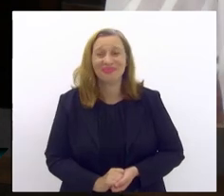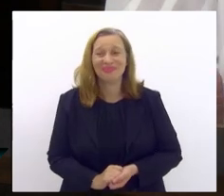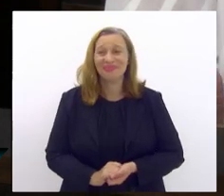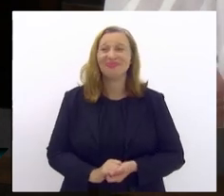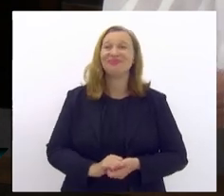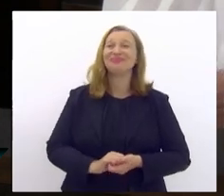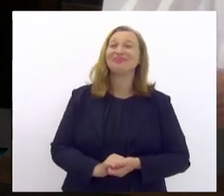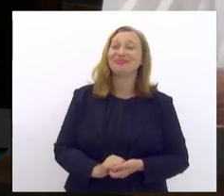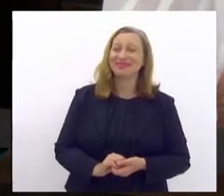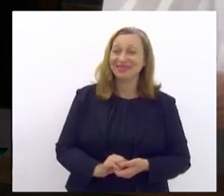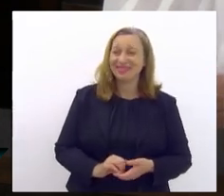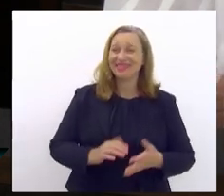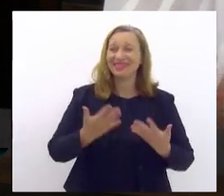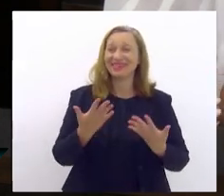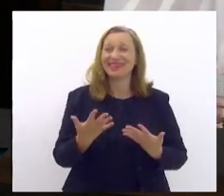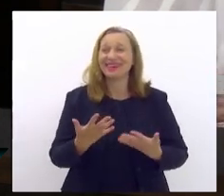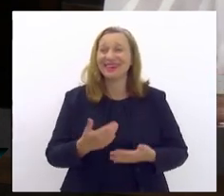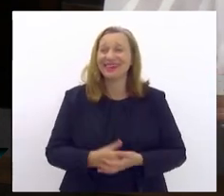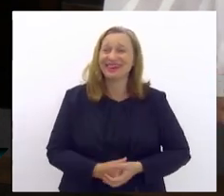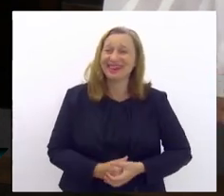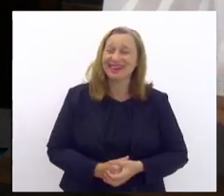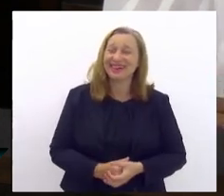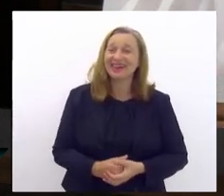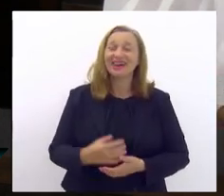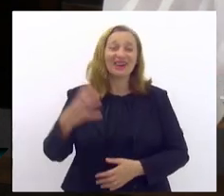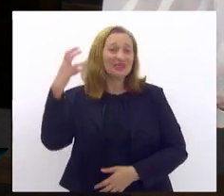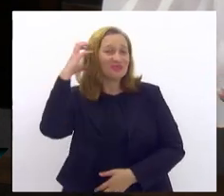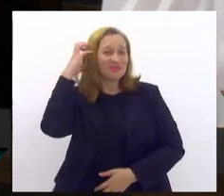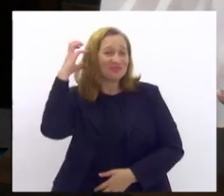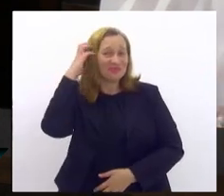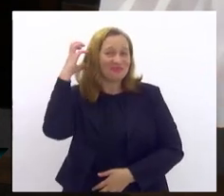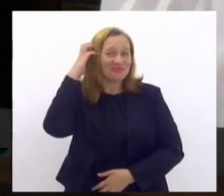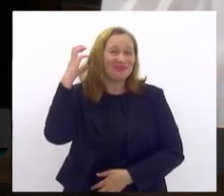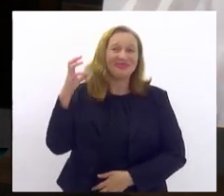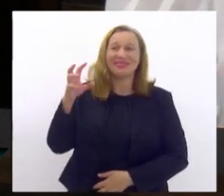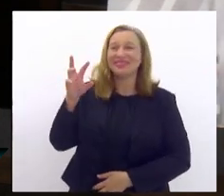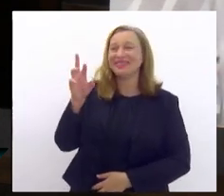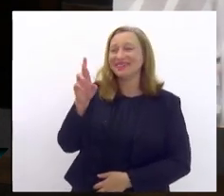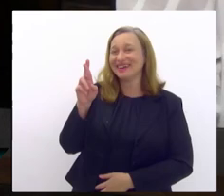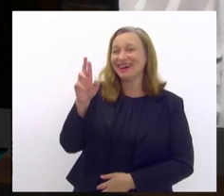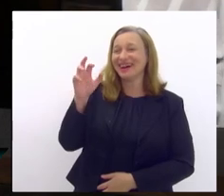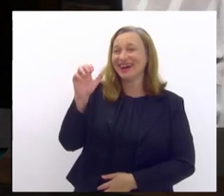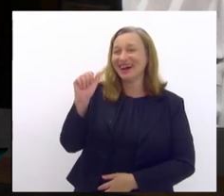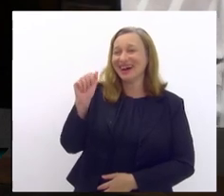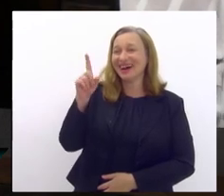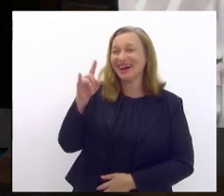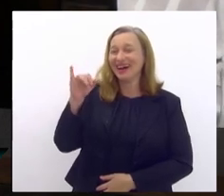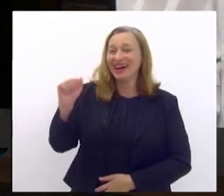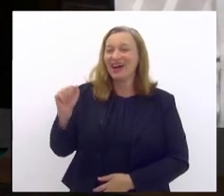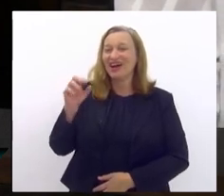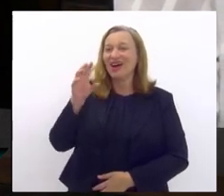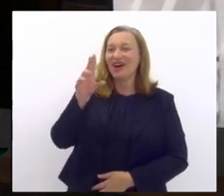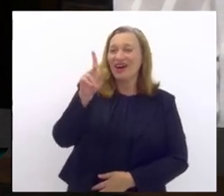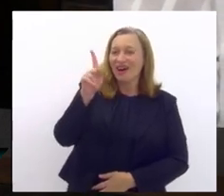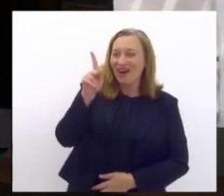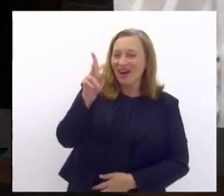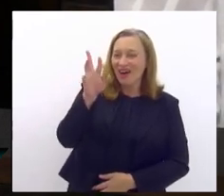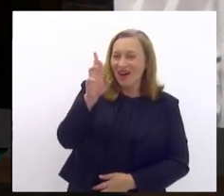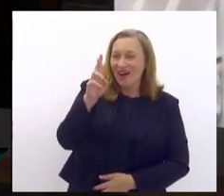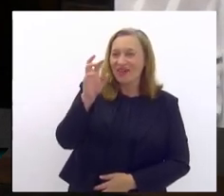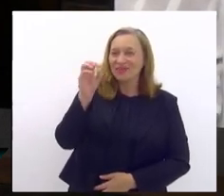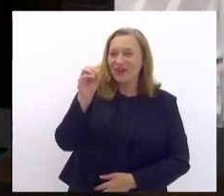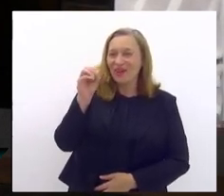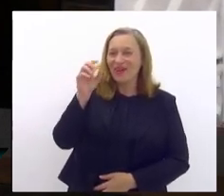cerca de três dias um evento na Rádio Roquete Pinto, onde fomos transmitidos pelo YouTube, pela